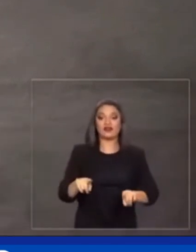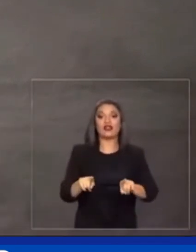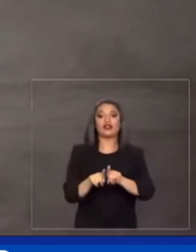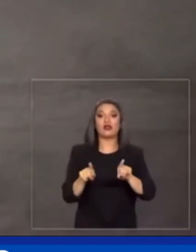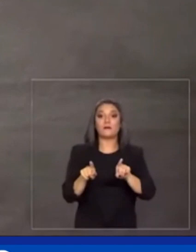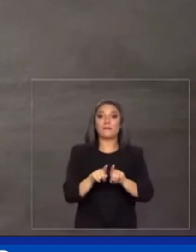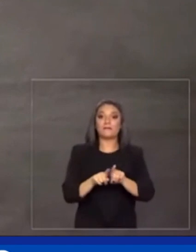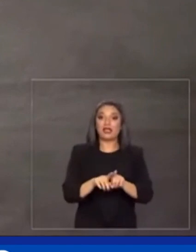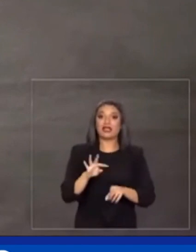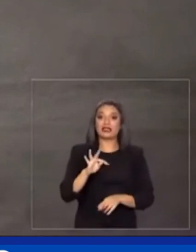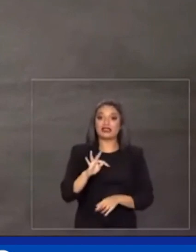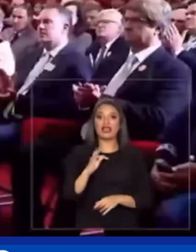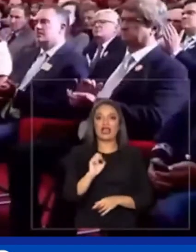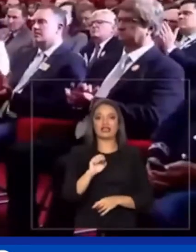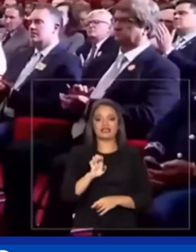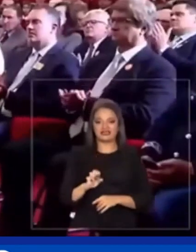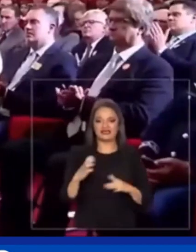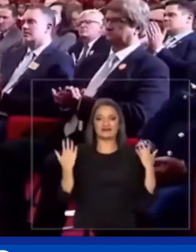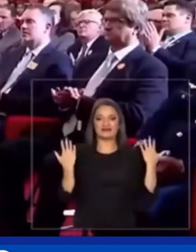Superior Eleitoral,